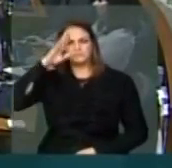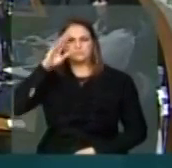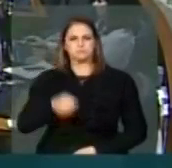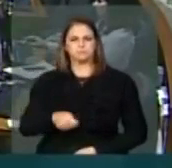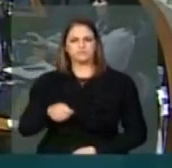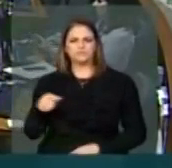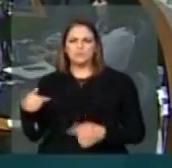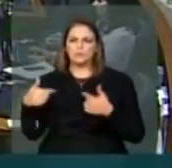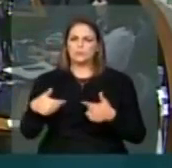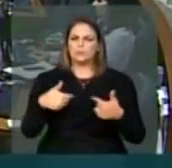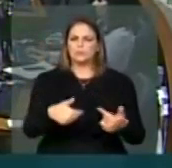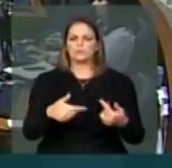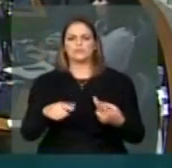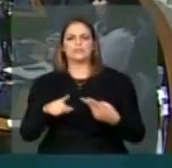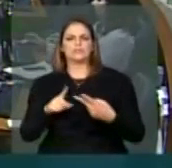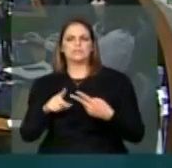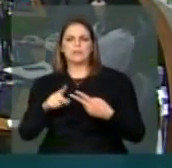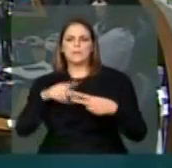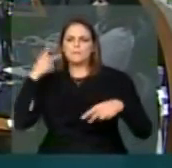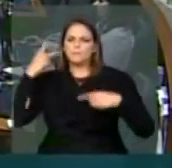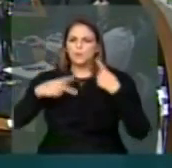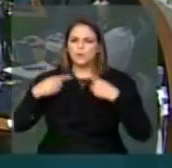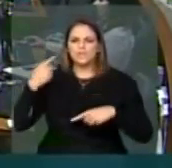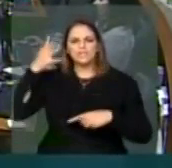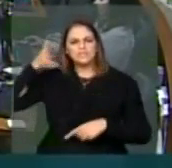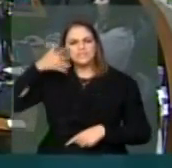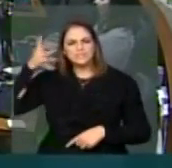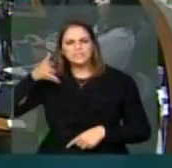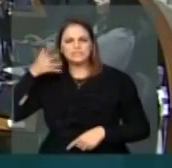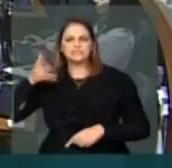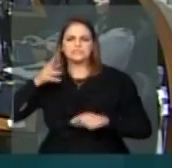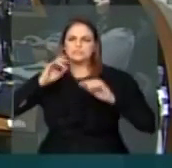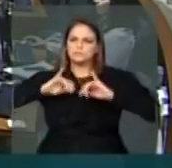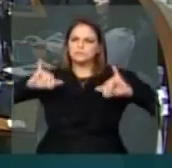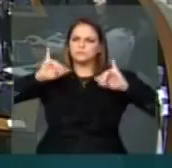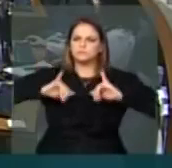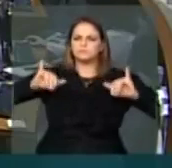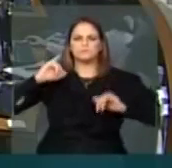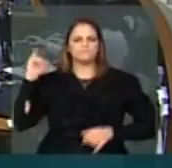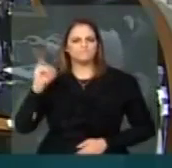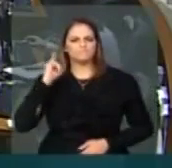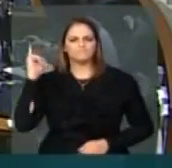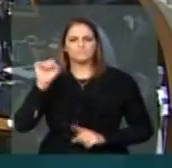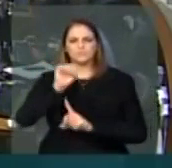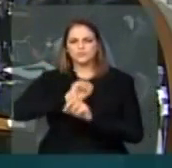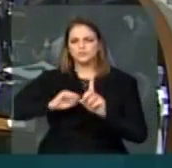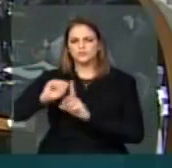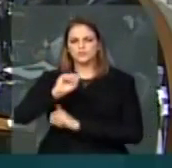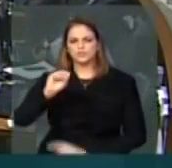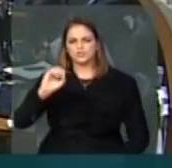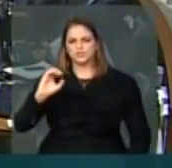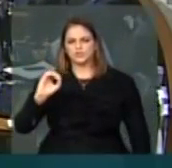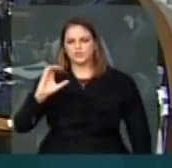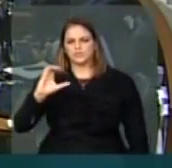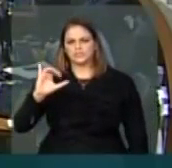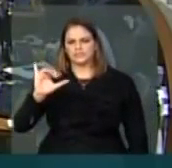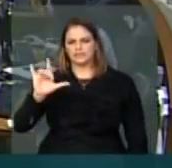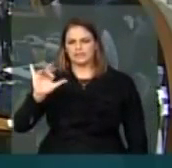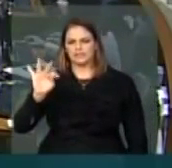por uma militância política balizada pelo ideário socialista, por um